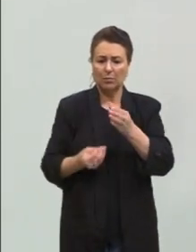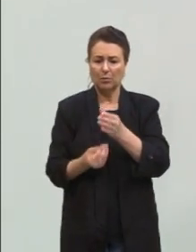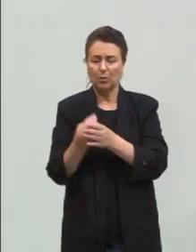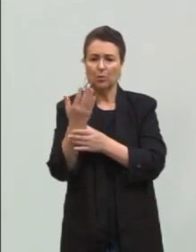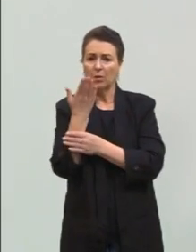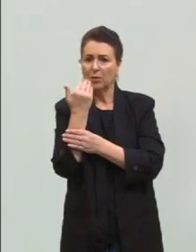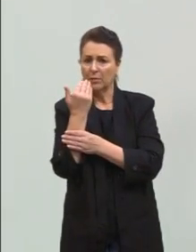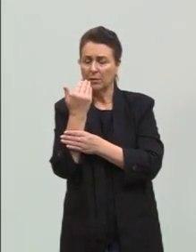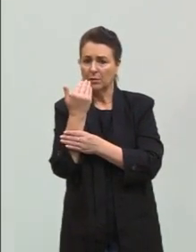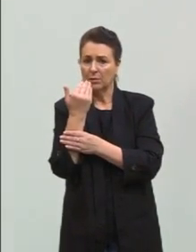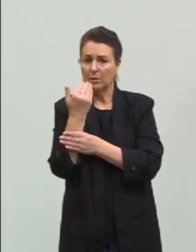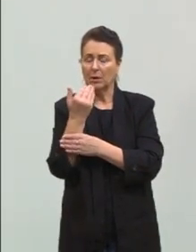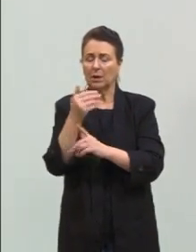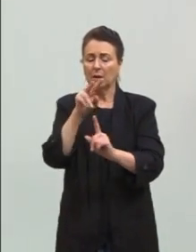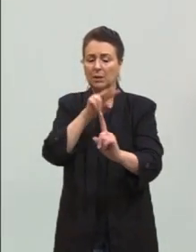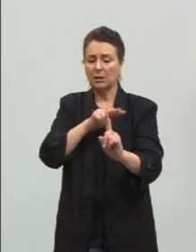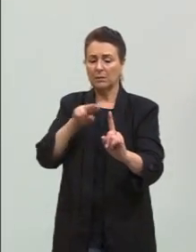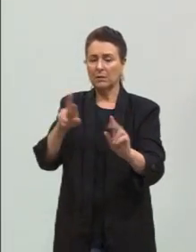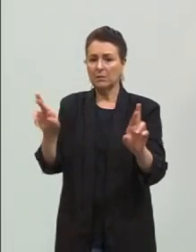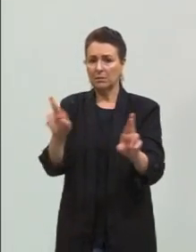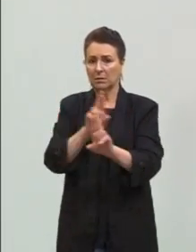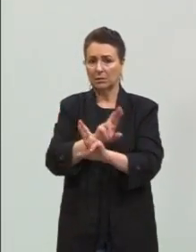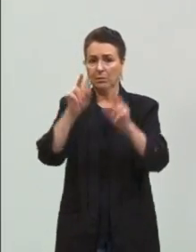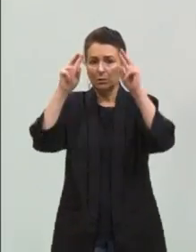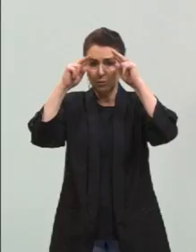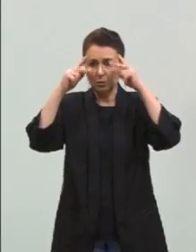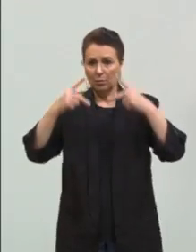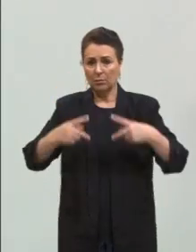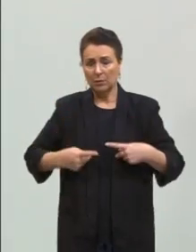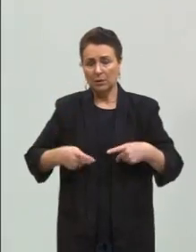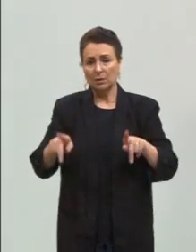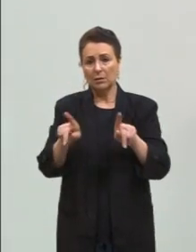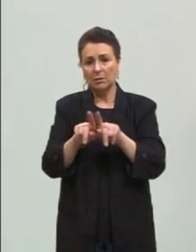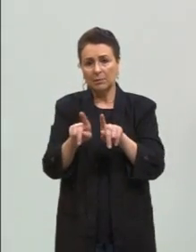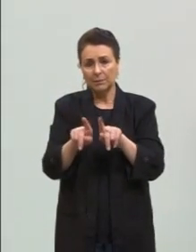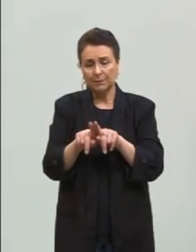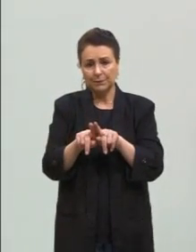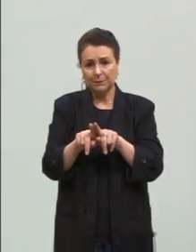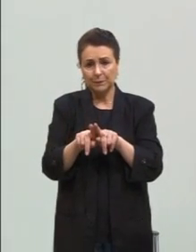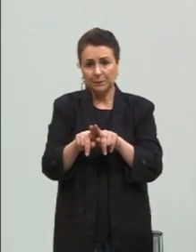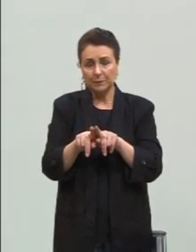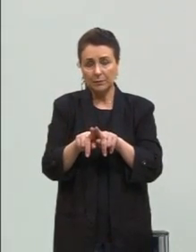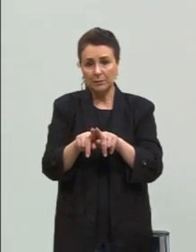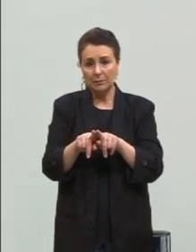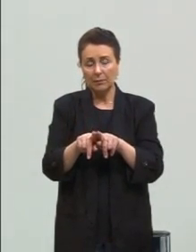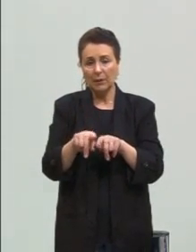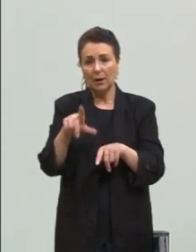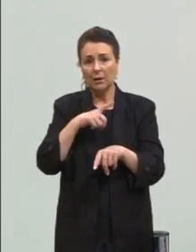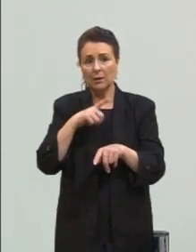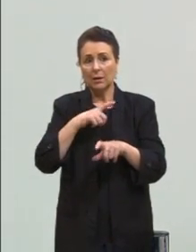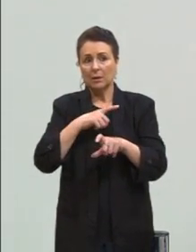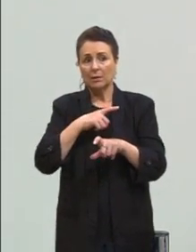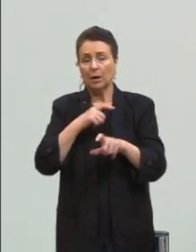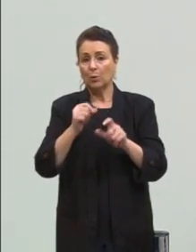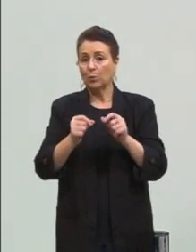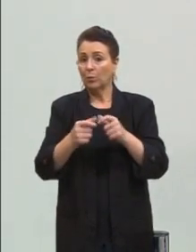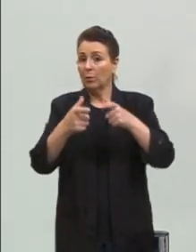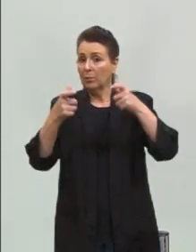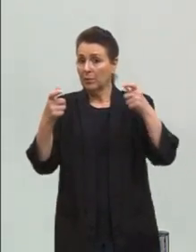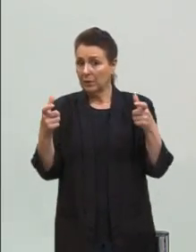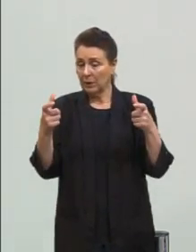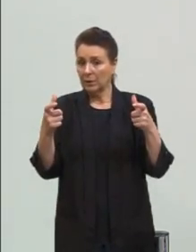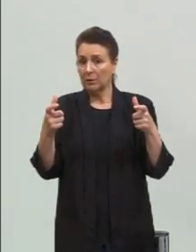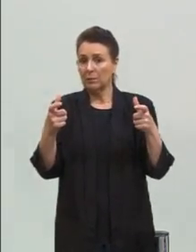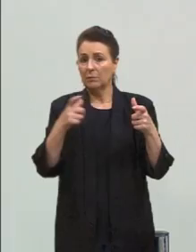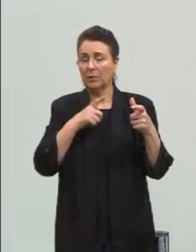E dentro dessa ótica também as relações humanas vão sendo intensificadas, né? Vai ter